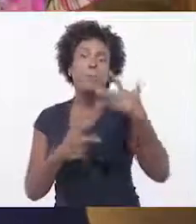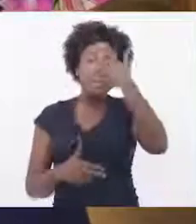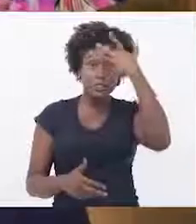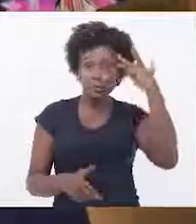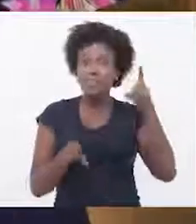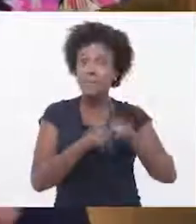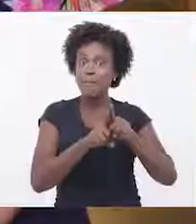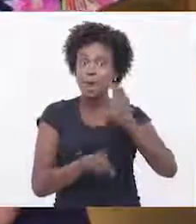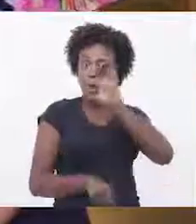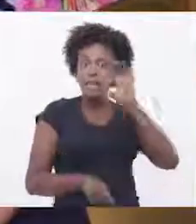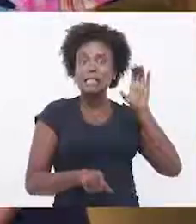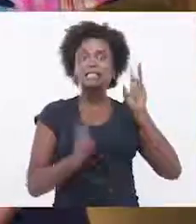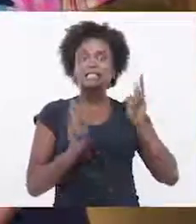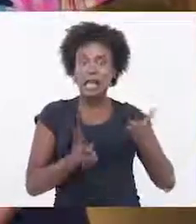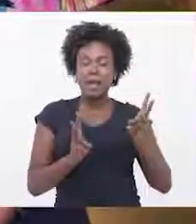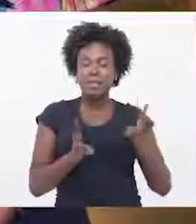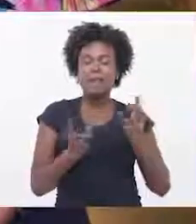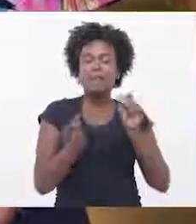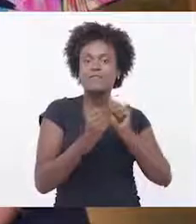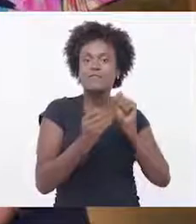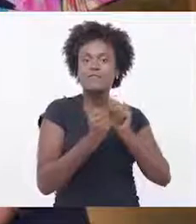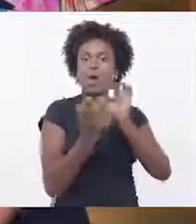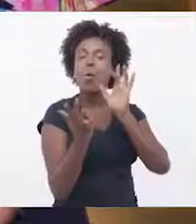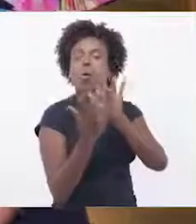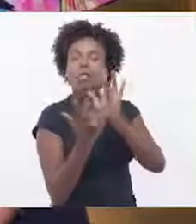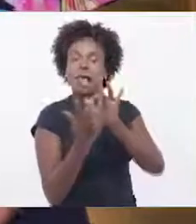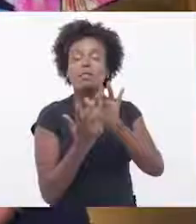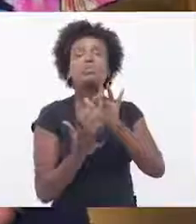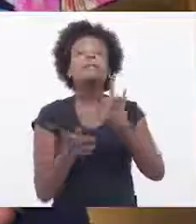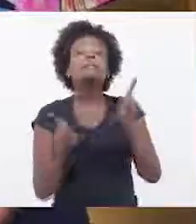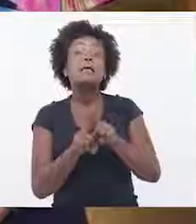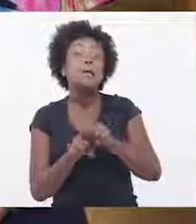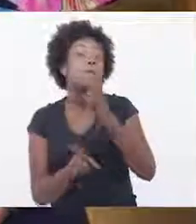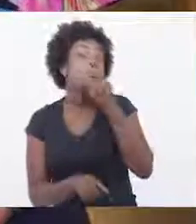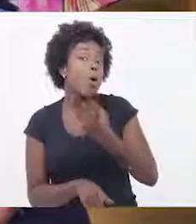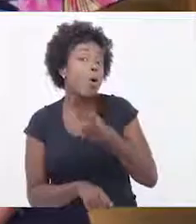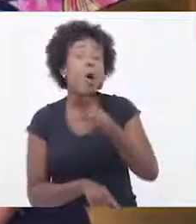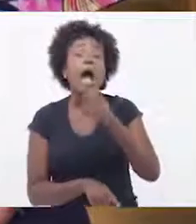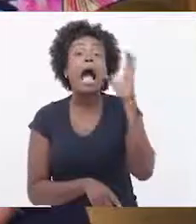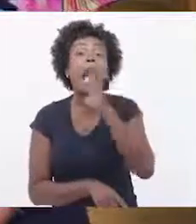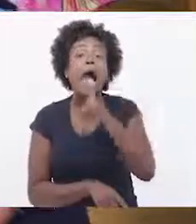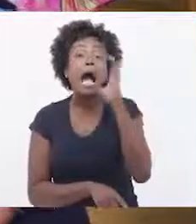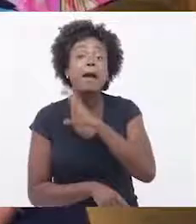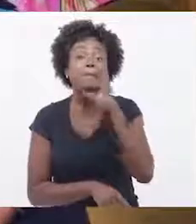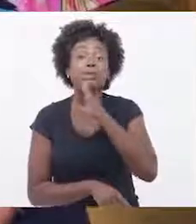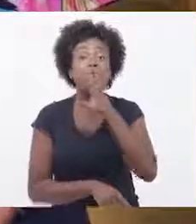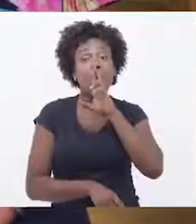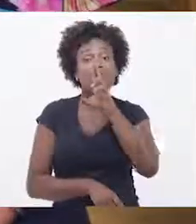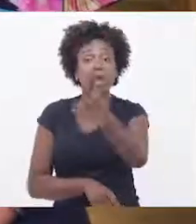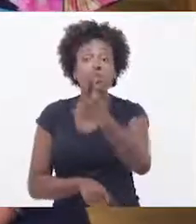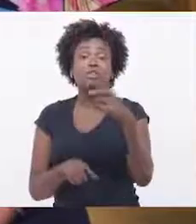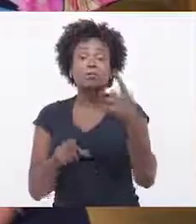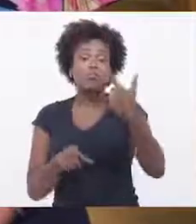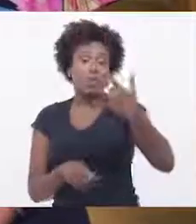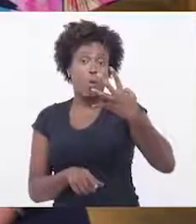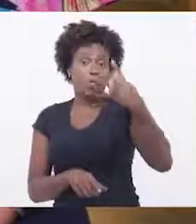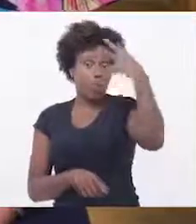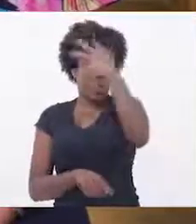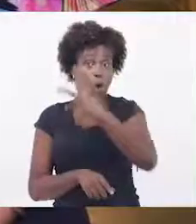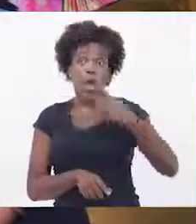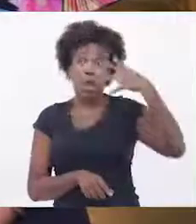esses voluntários. A gente acha bem importante você sempre responder com rapidez essas pessoas, no máximo 24 horas depois,